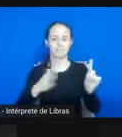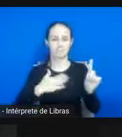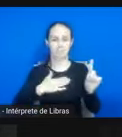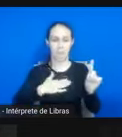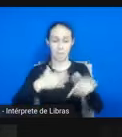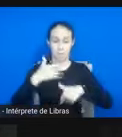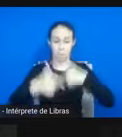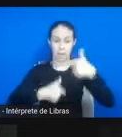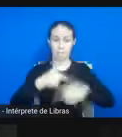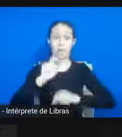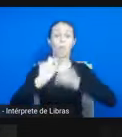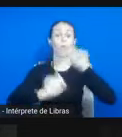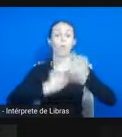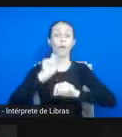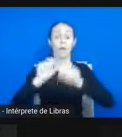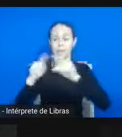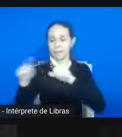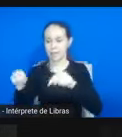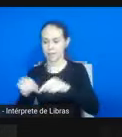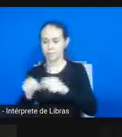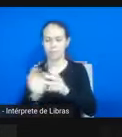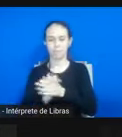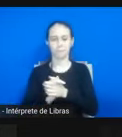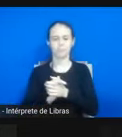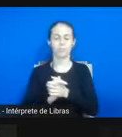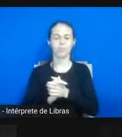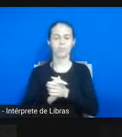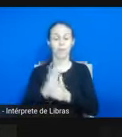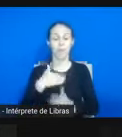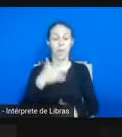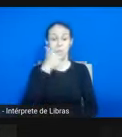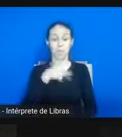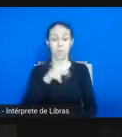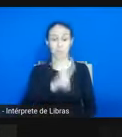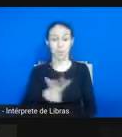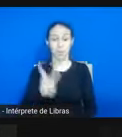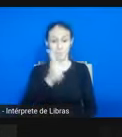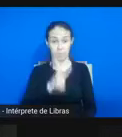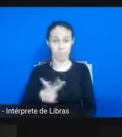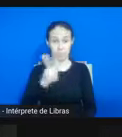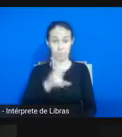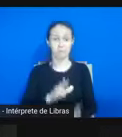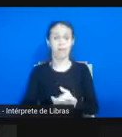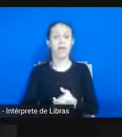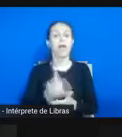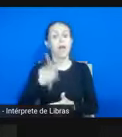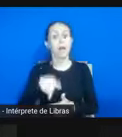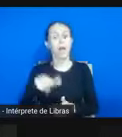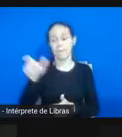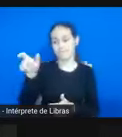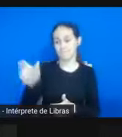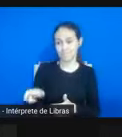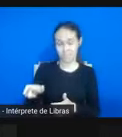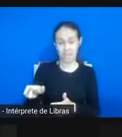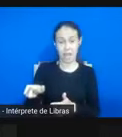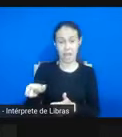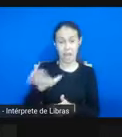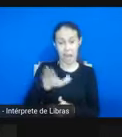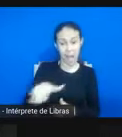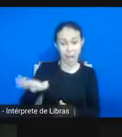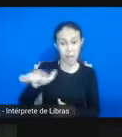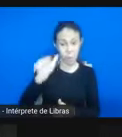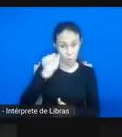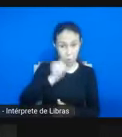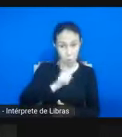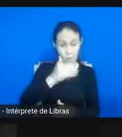sala de aula com algo que eu valorizo muito, que é o protagonismo de alunos e alunas. E que é um lugar muito difícil de se colocar,